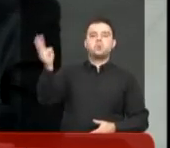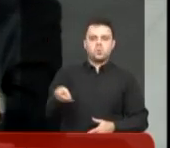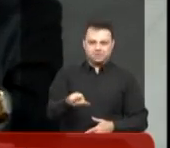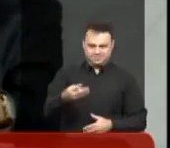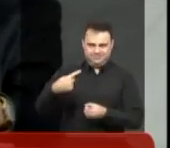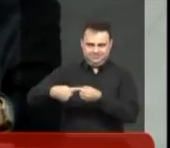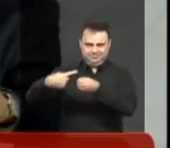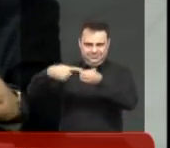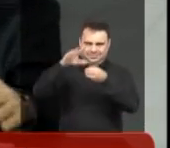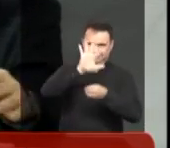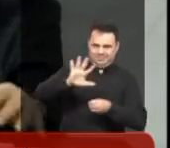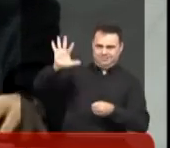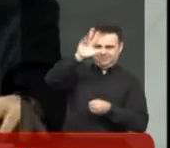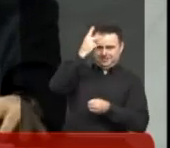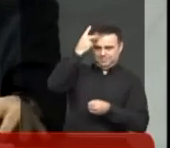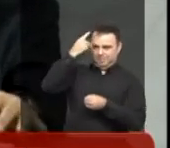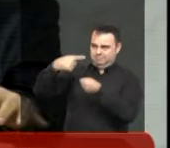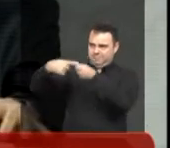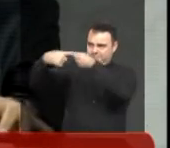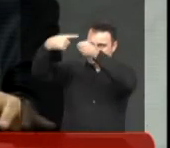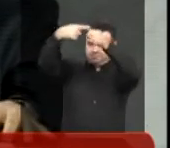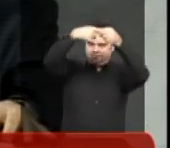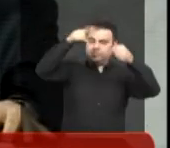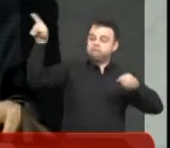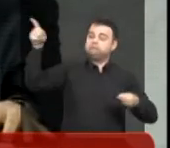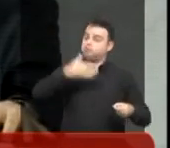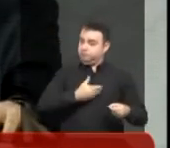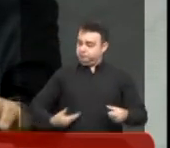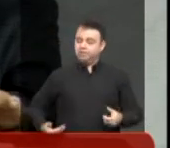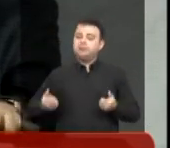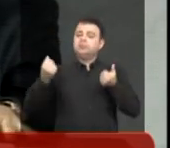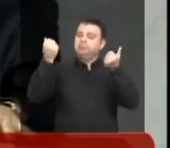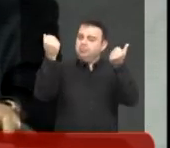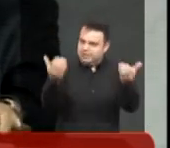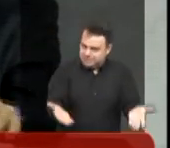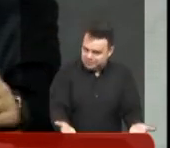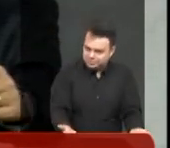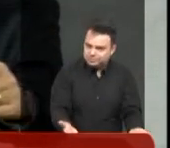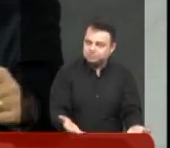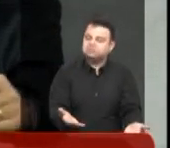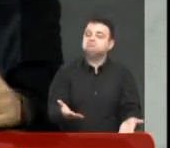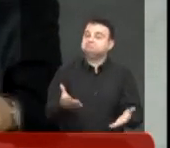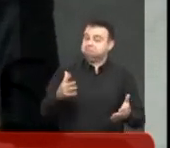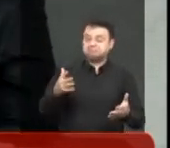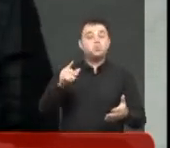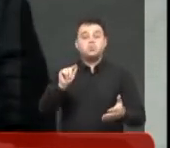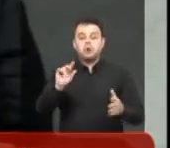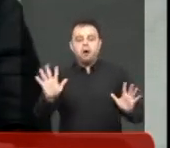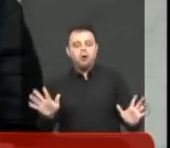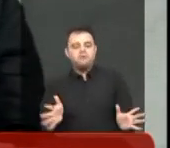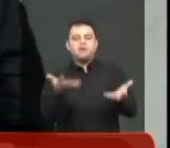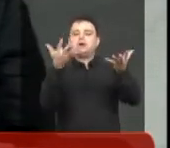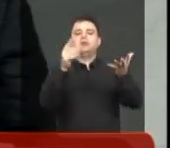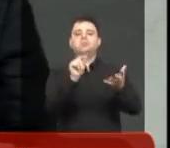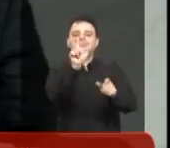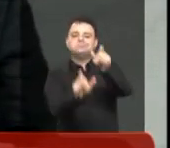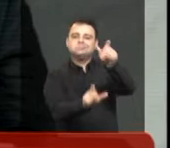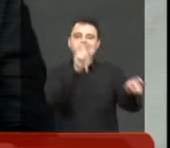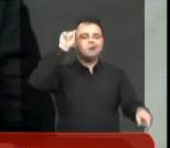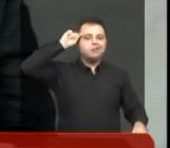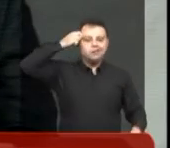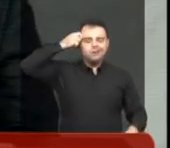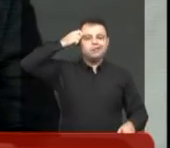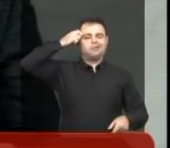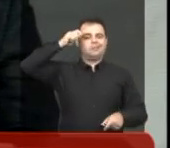para a construção de Casa Afro em 10 cidades do Estado de São Paulo. O governo do Estado valorizando